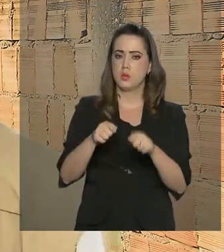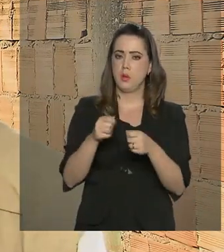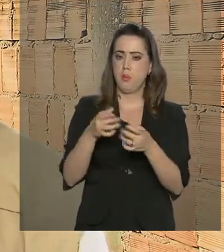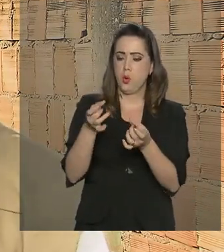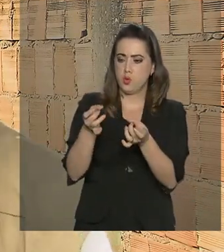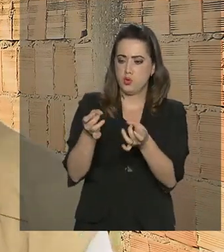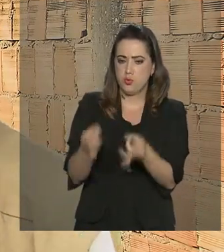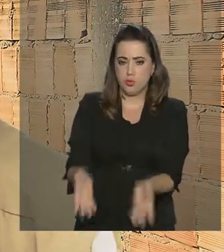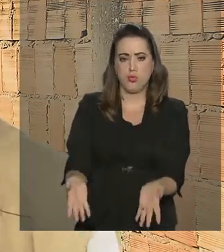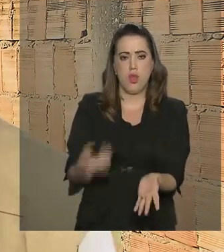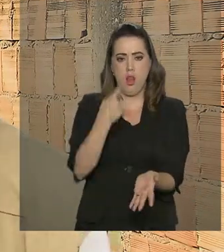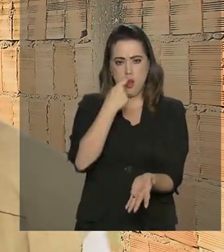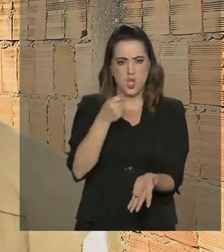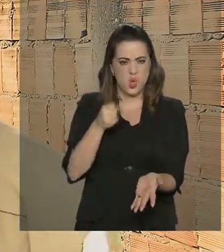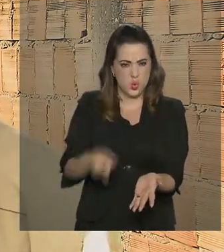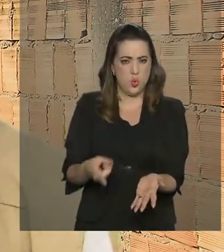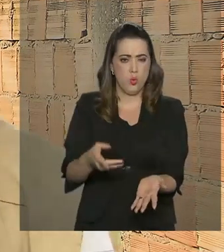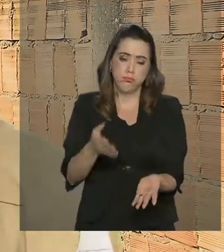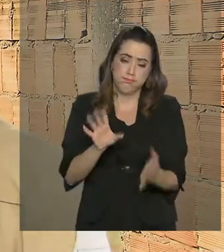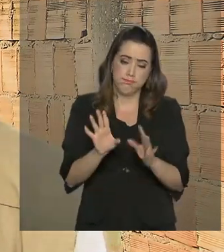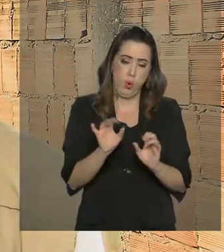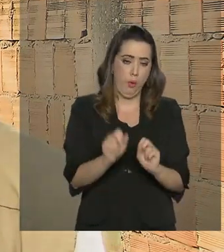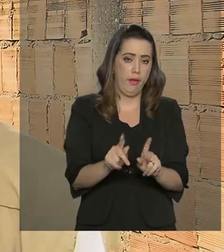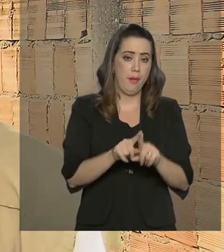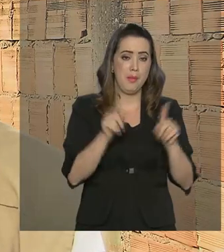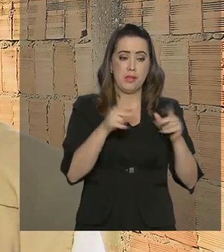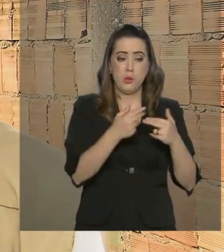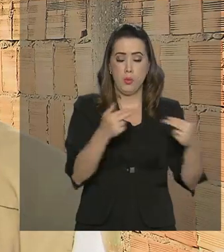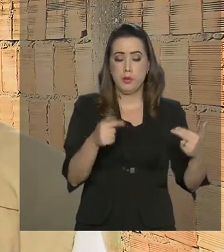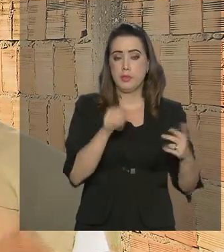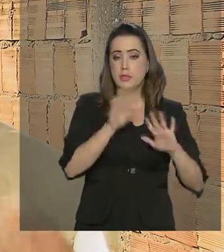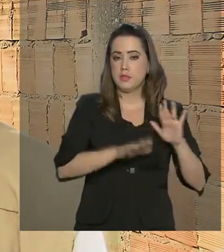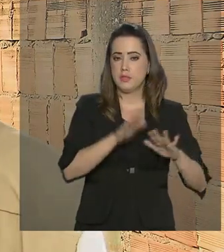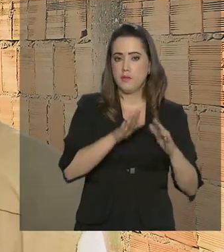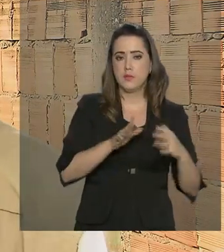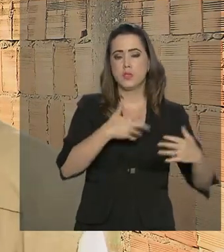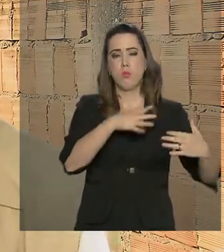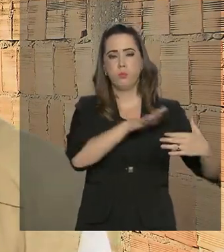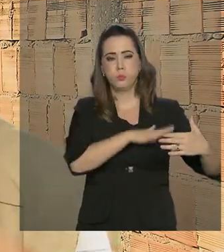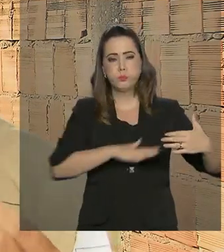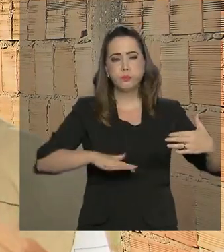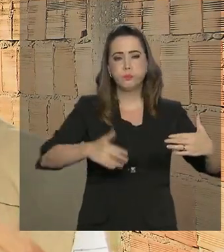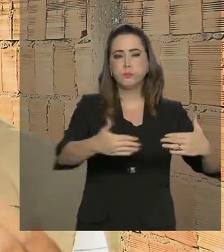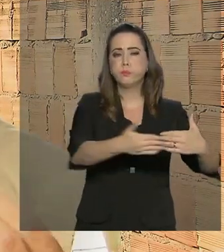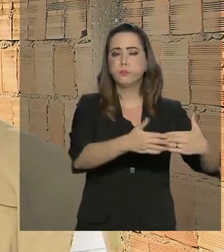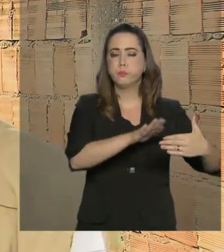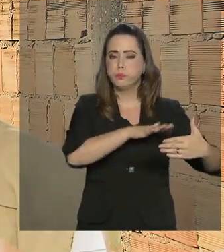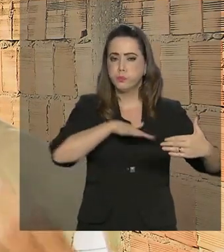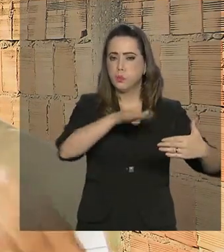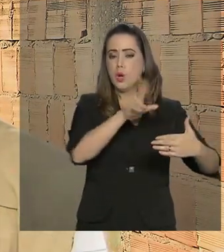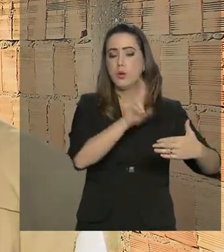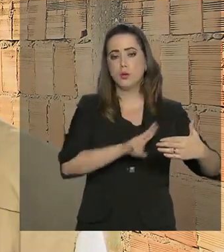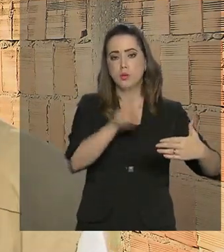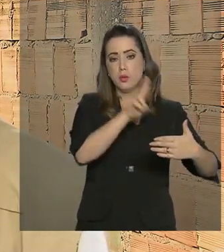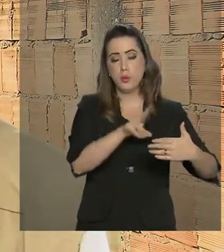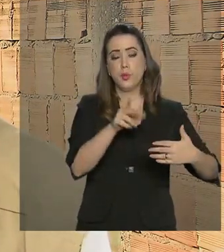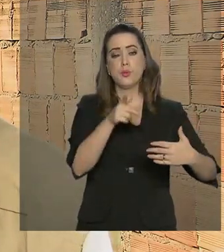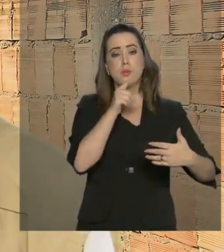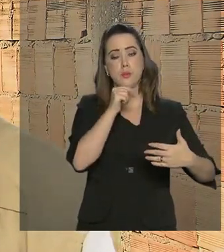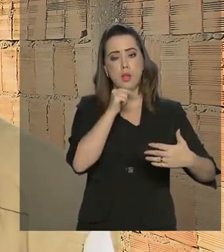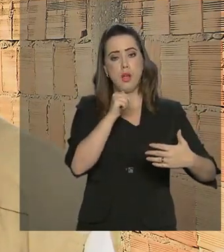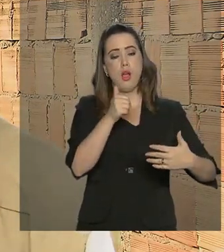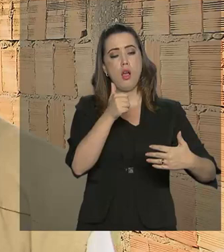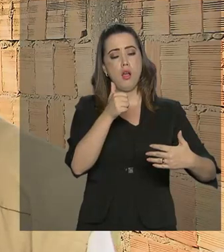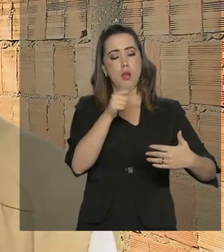descartar, jogamos fora, destruímos. Quando é um objeto, uma caixa d'água, que eles usam para consumo humano,